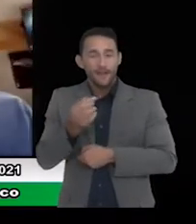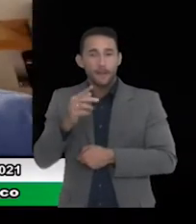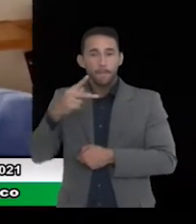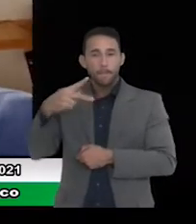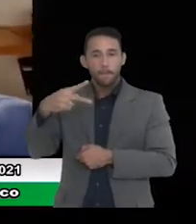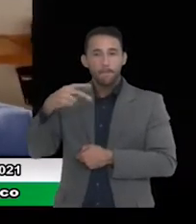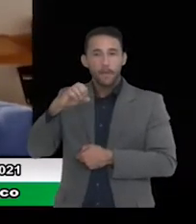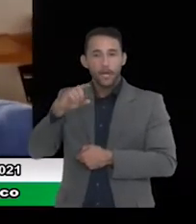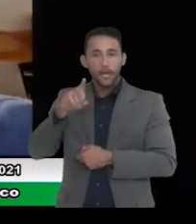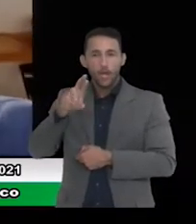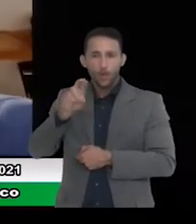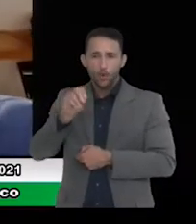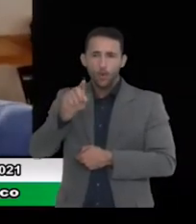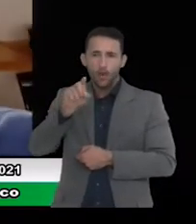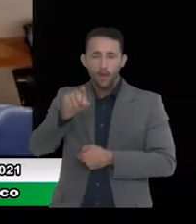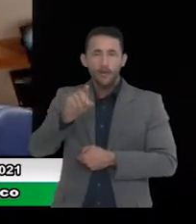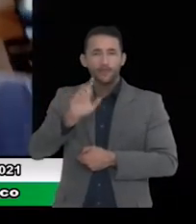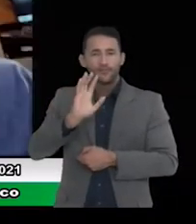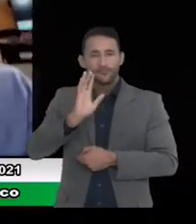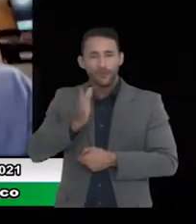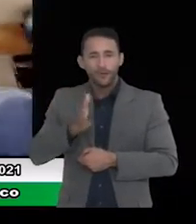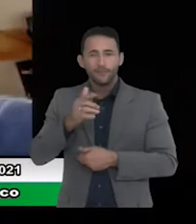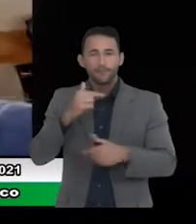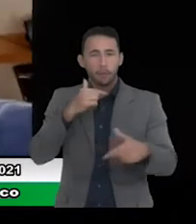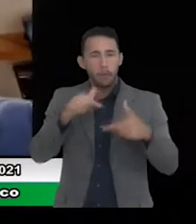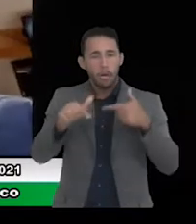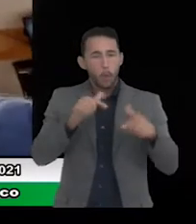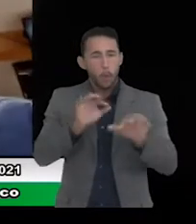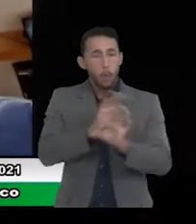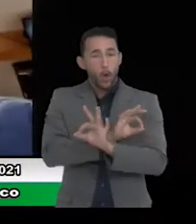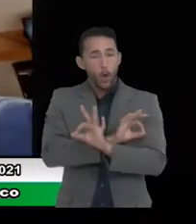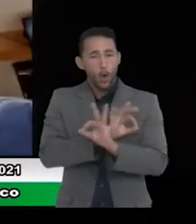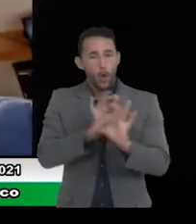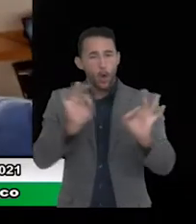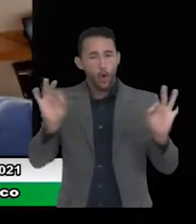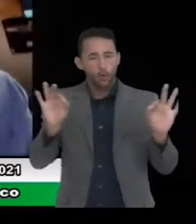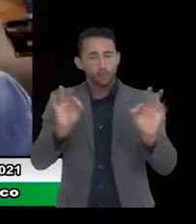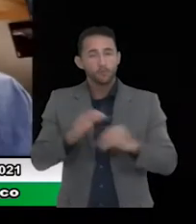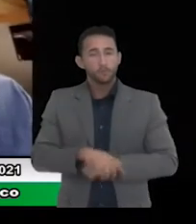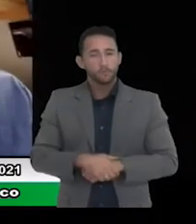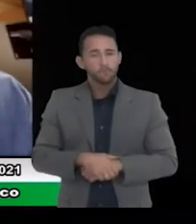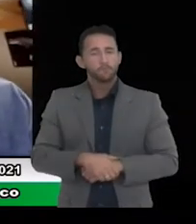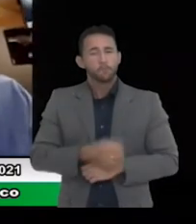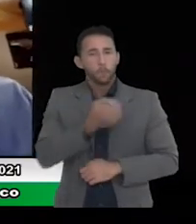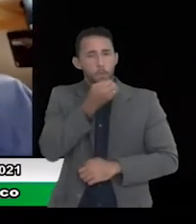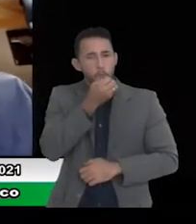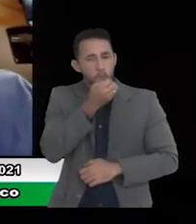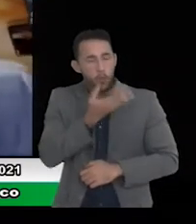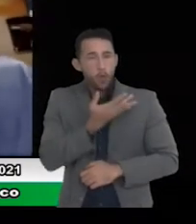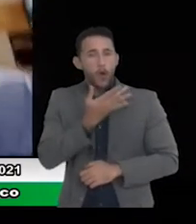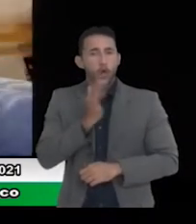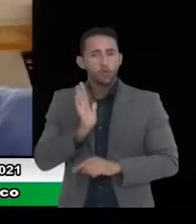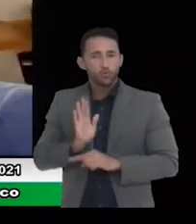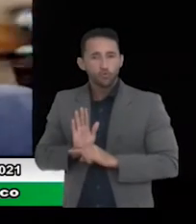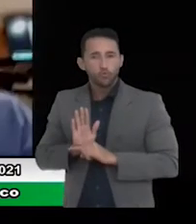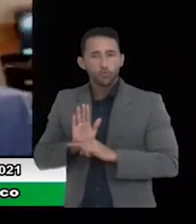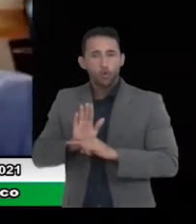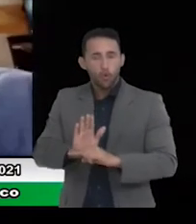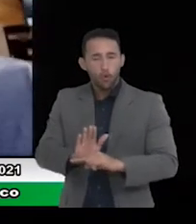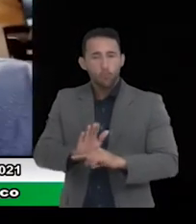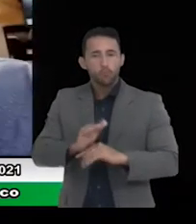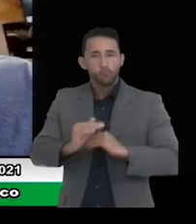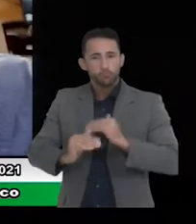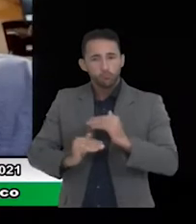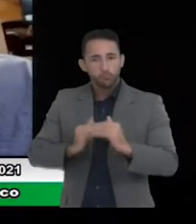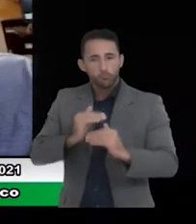lá também do Democratas que também vinha fazendo um trabalho muito forte junto à Secretaria de Finanças que ajudou colaborou muito para